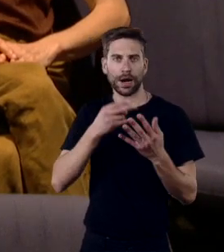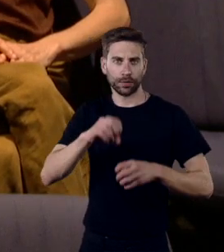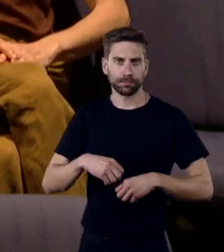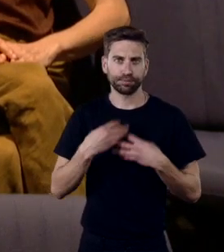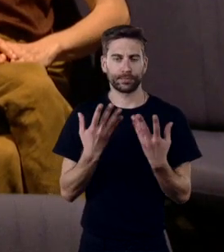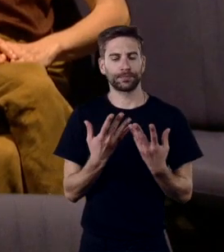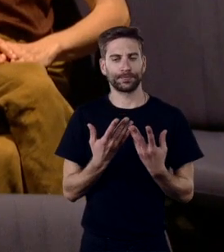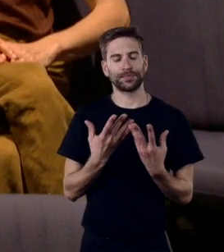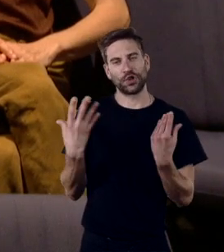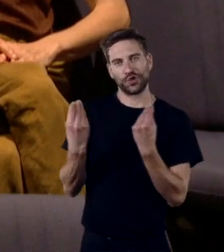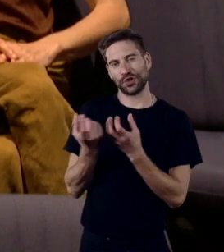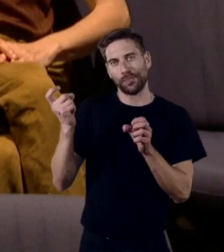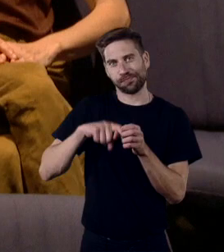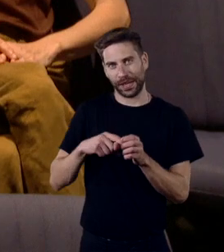Pupo,